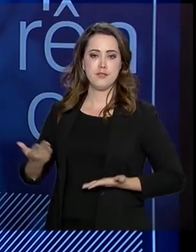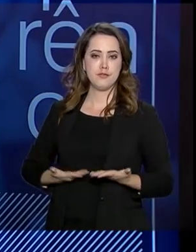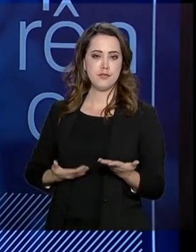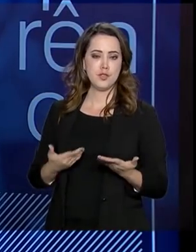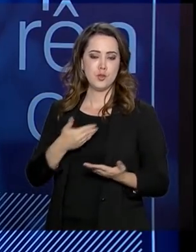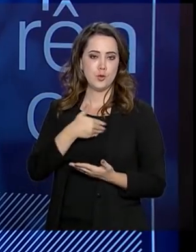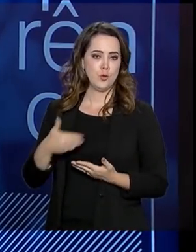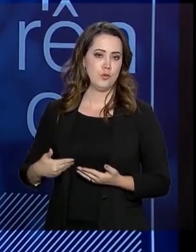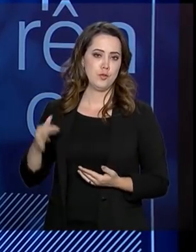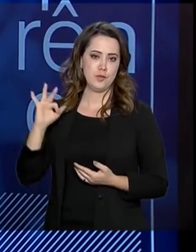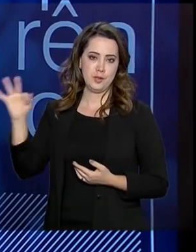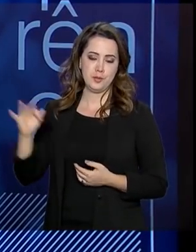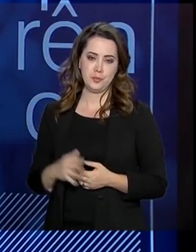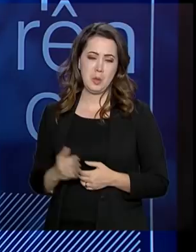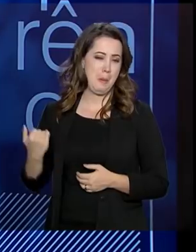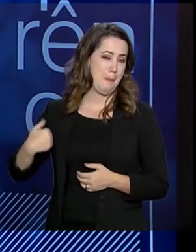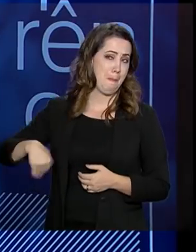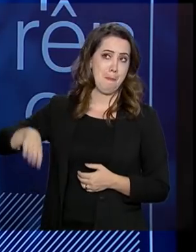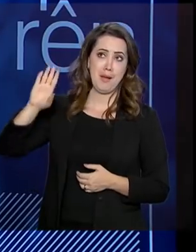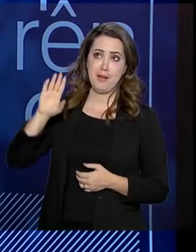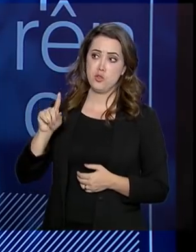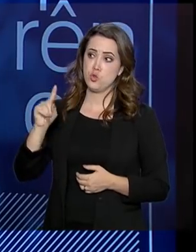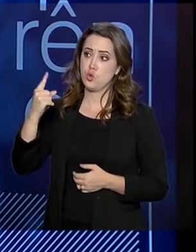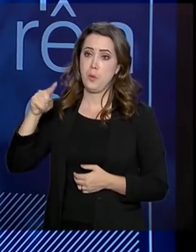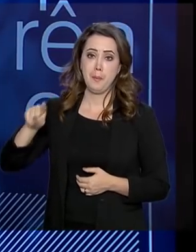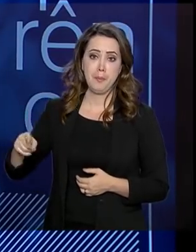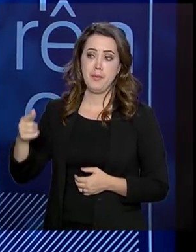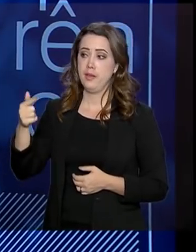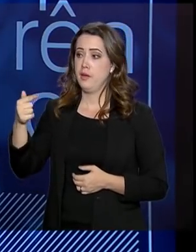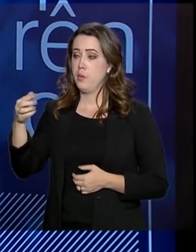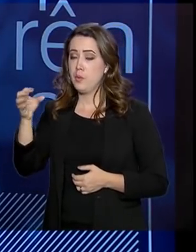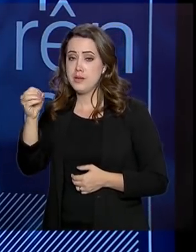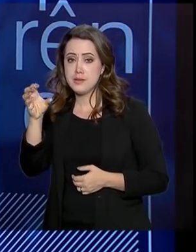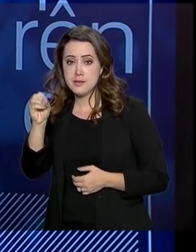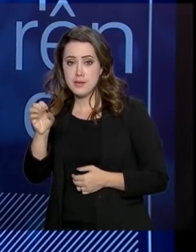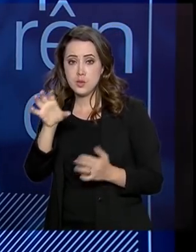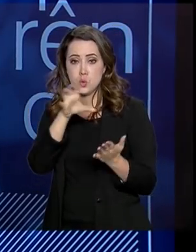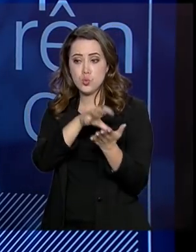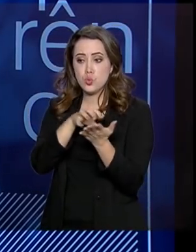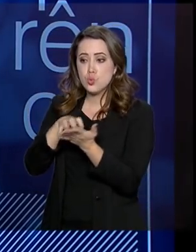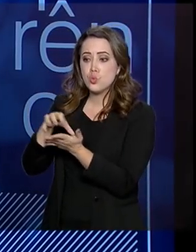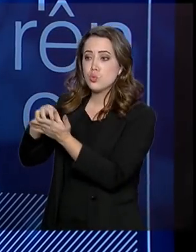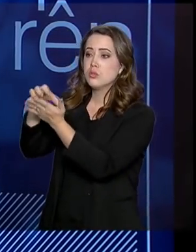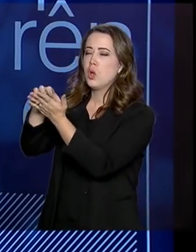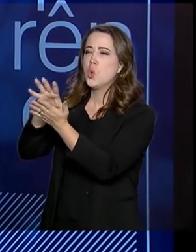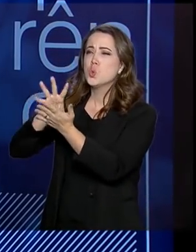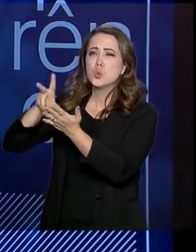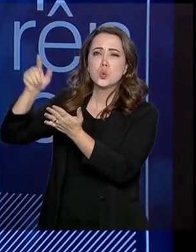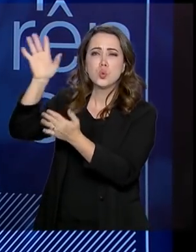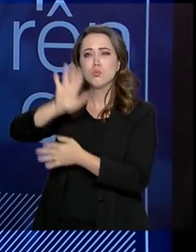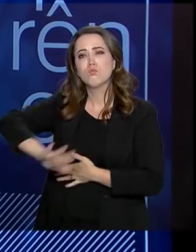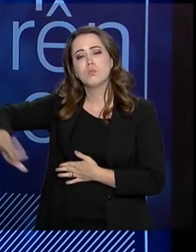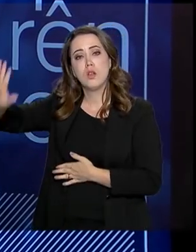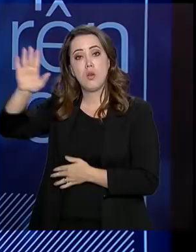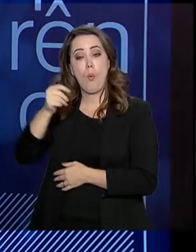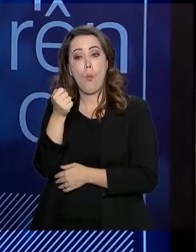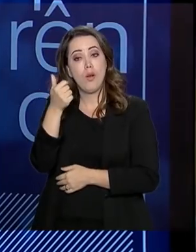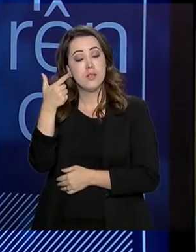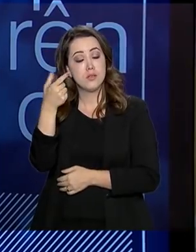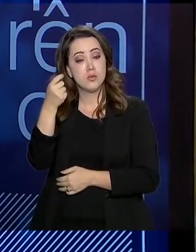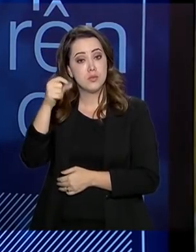públicos do governo federal. São mais de 1.700 agências distribuídas no país. São quase 200 mil